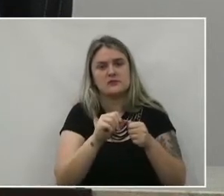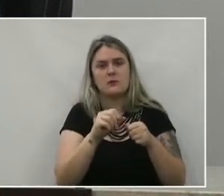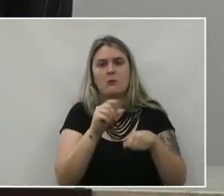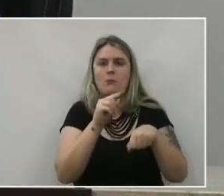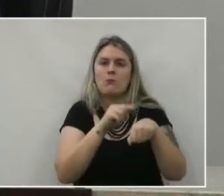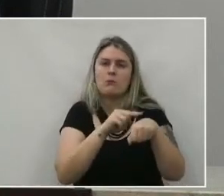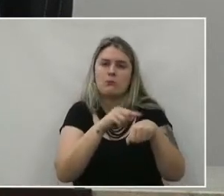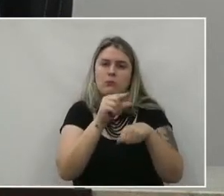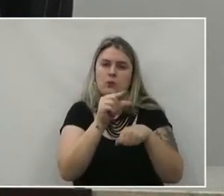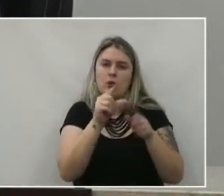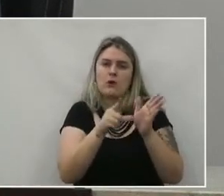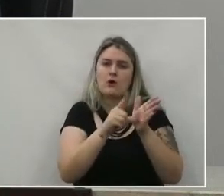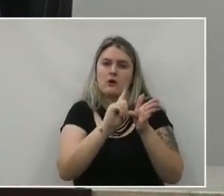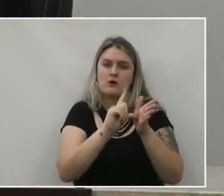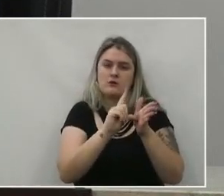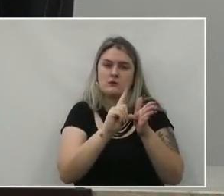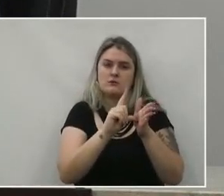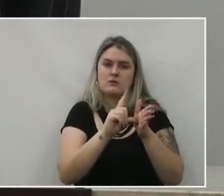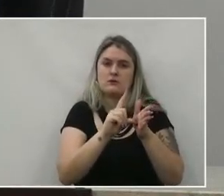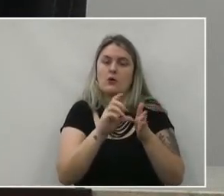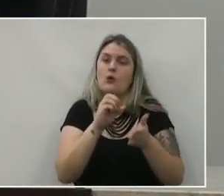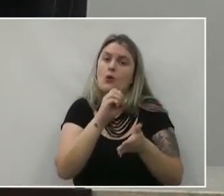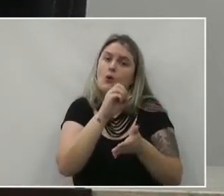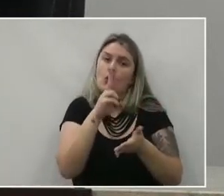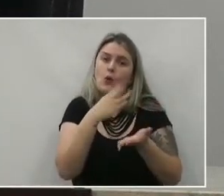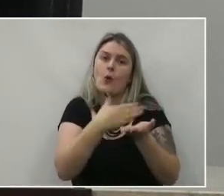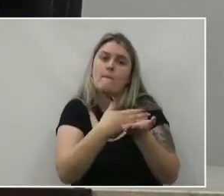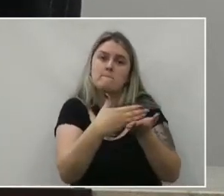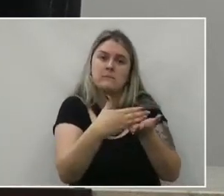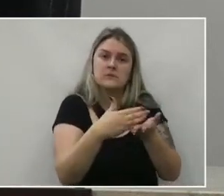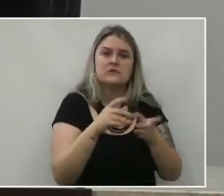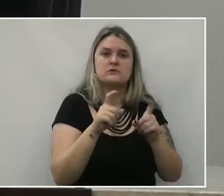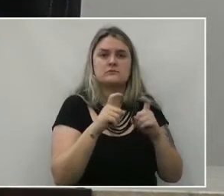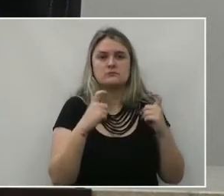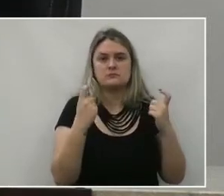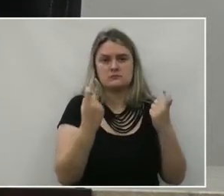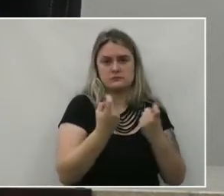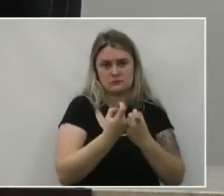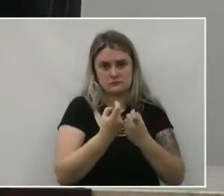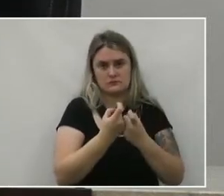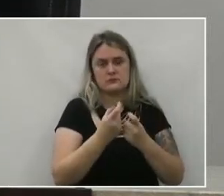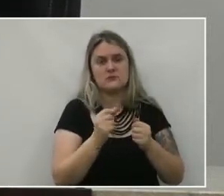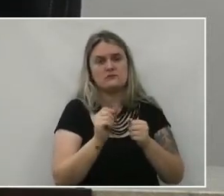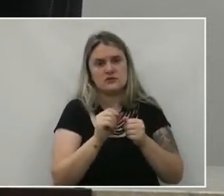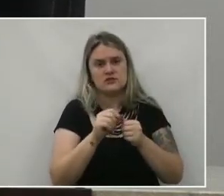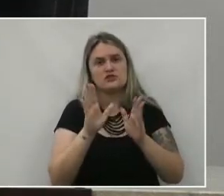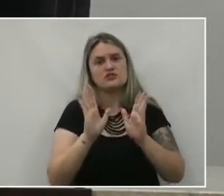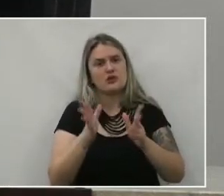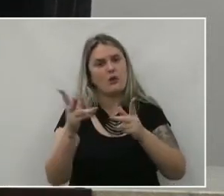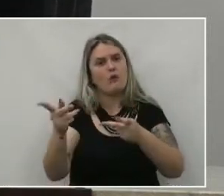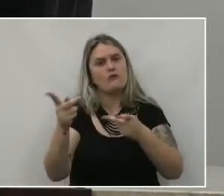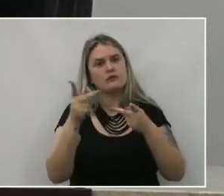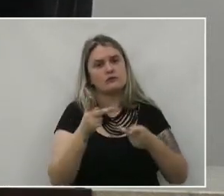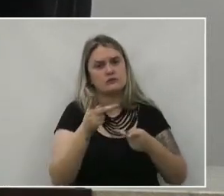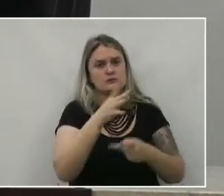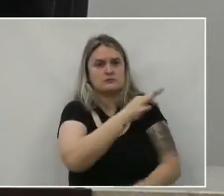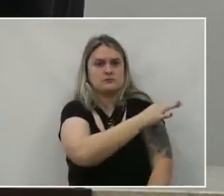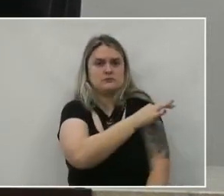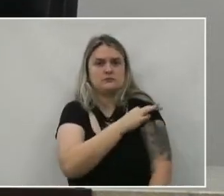Antes Do início Da sessão Ou No começo Da sessão Fizemos já O convite Ao prefeito